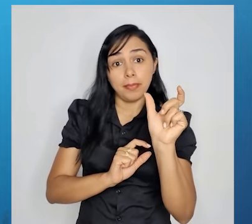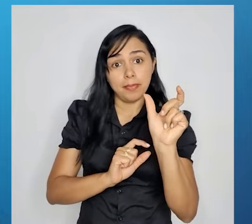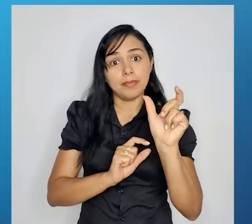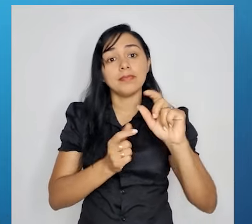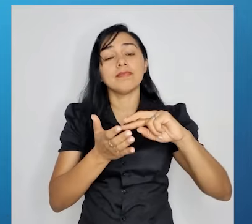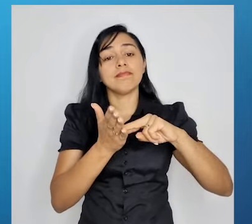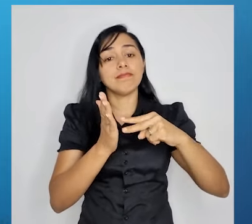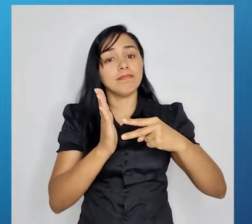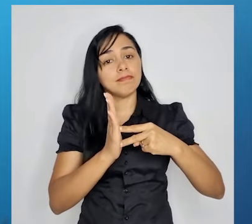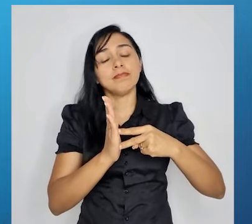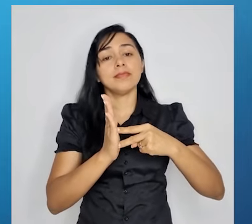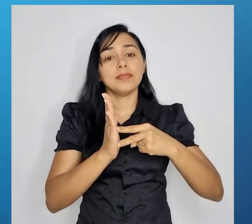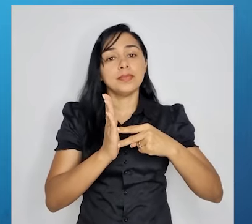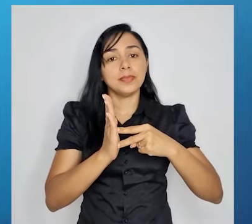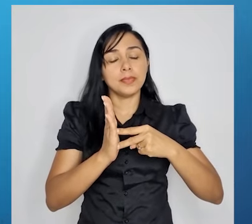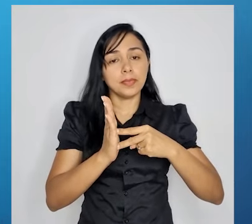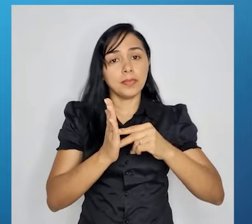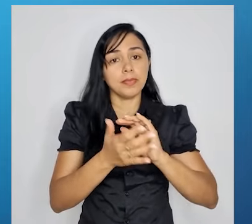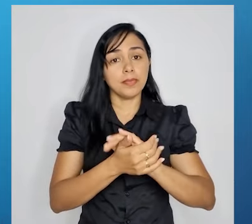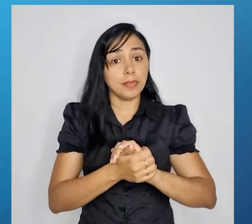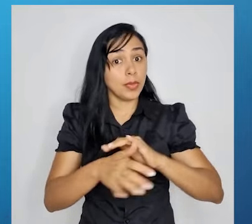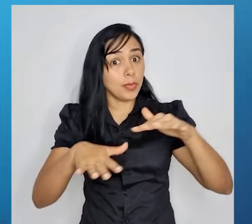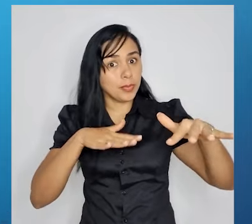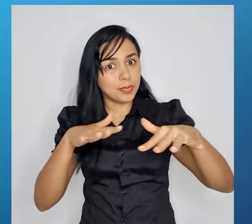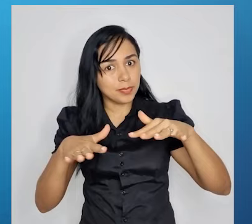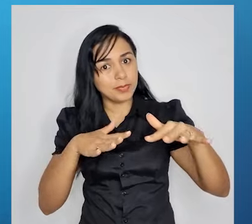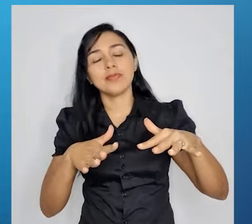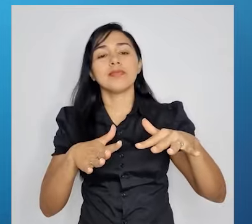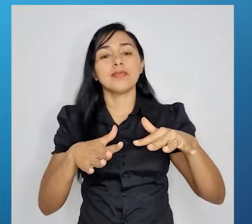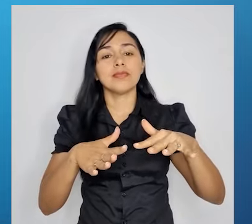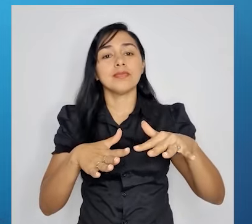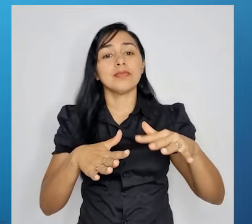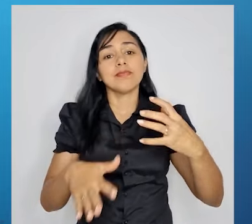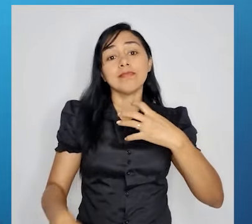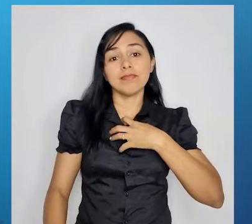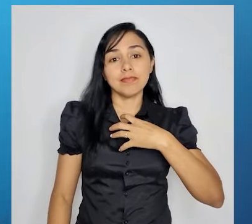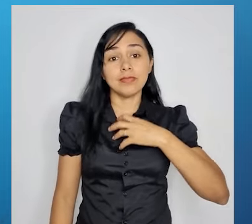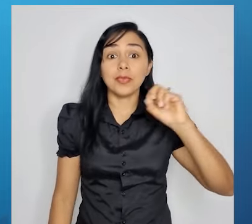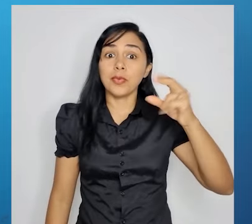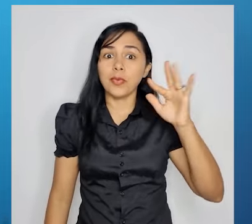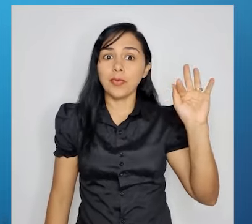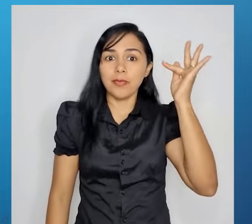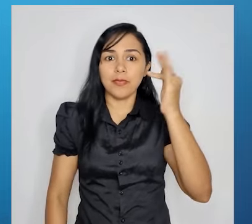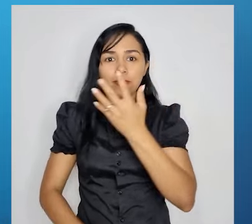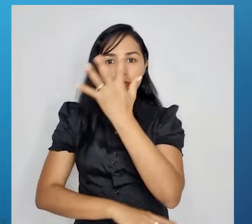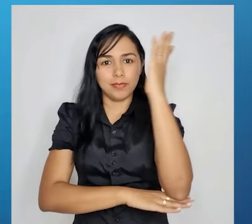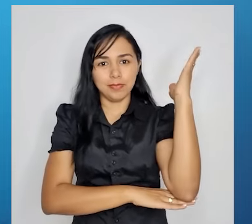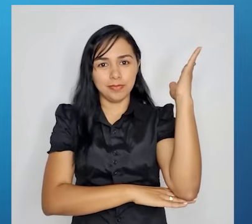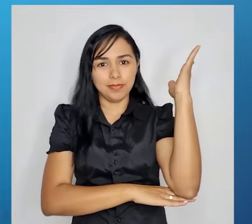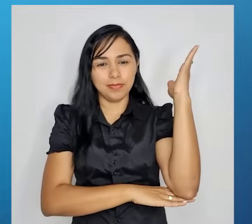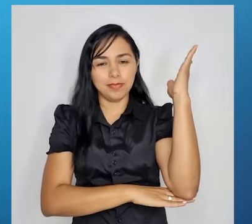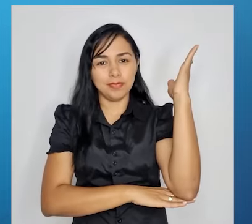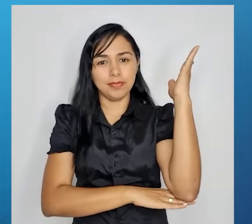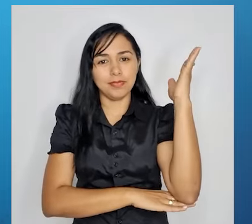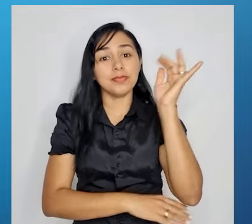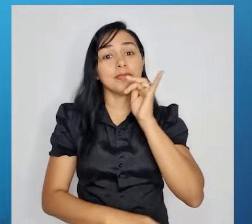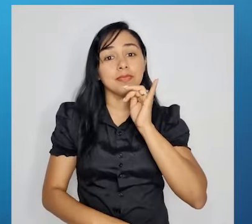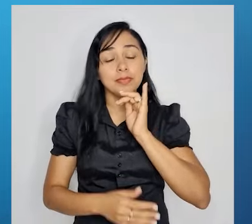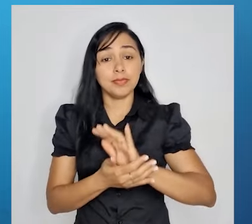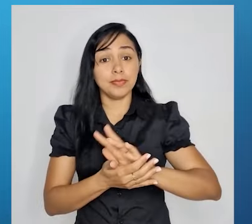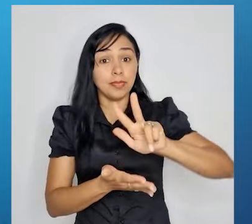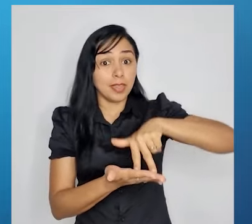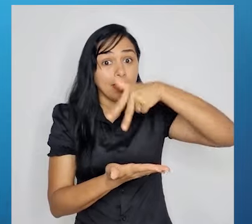indicam ação, estado ou fenômeno da natureza. Cair,